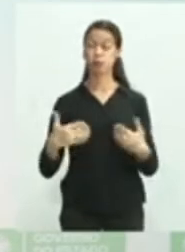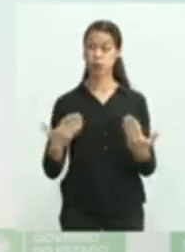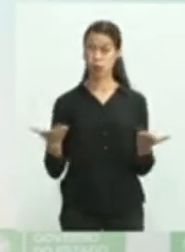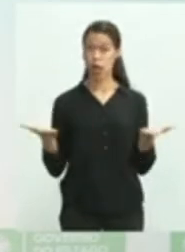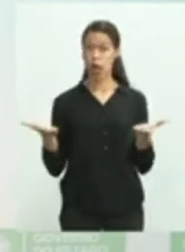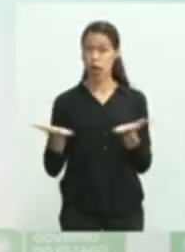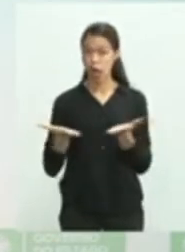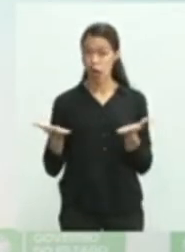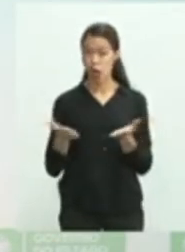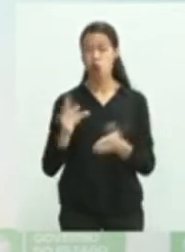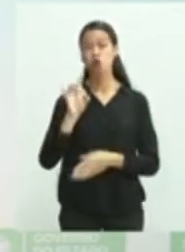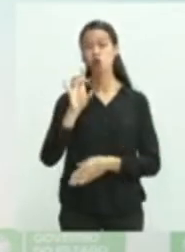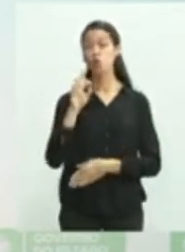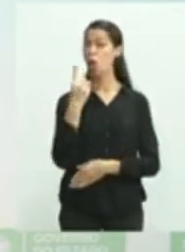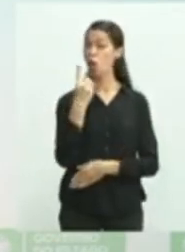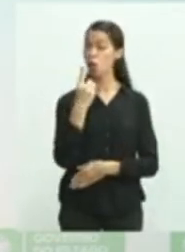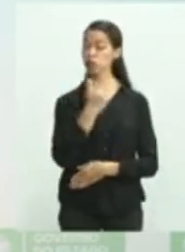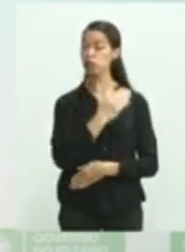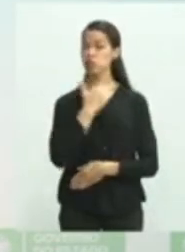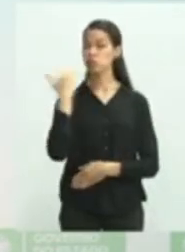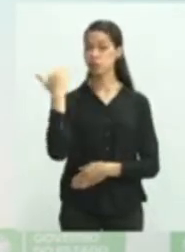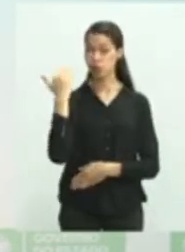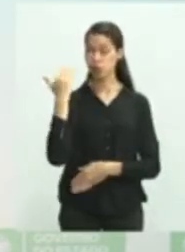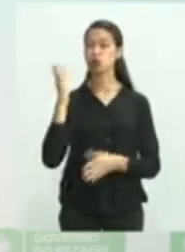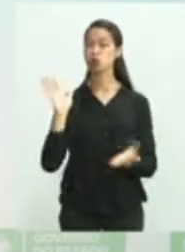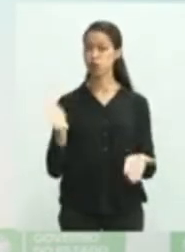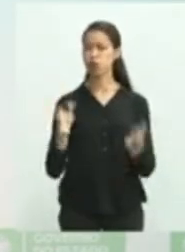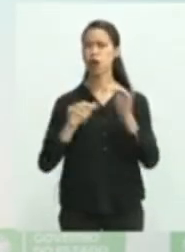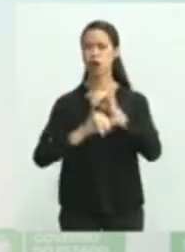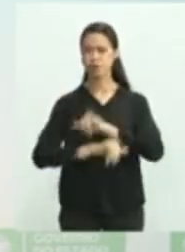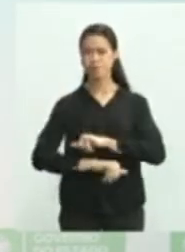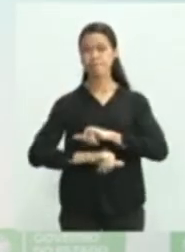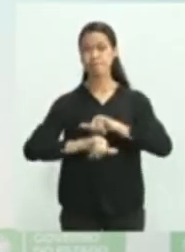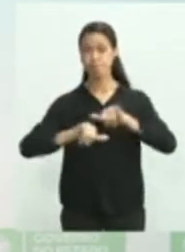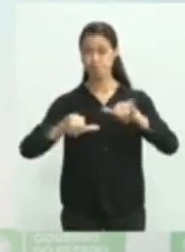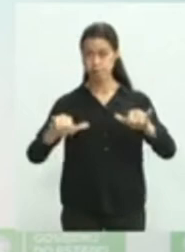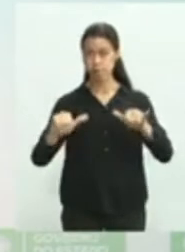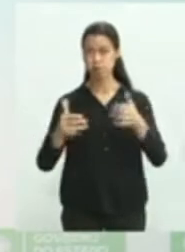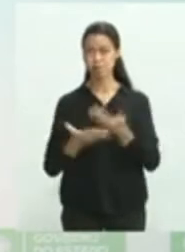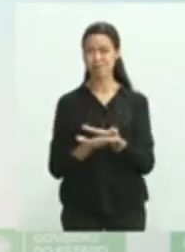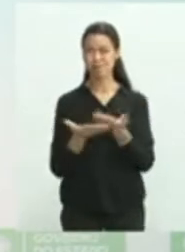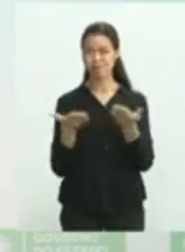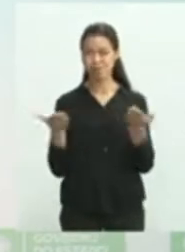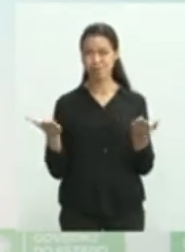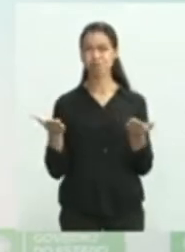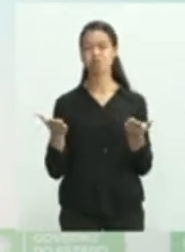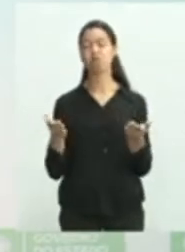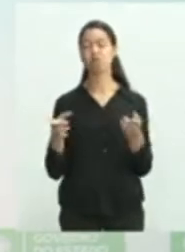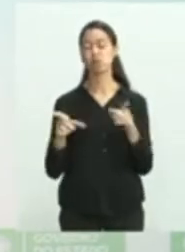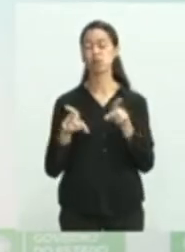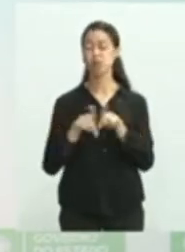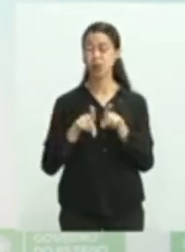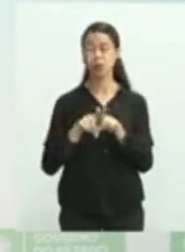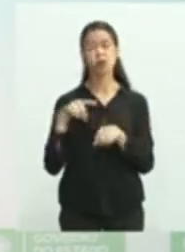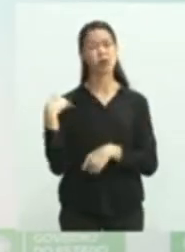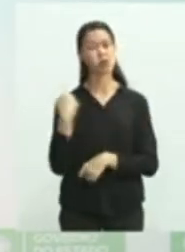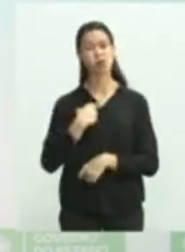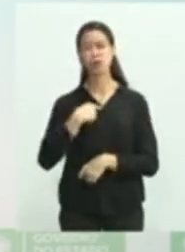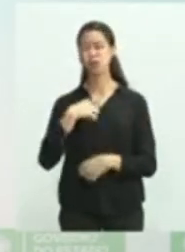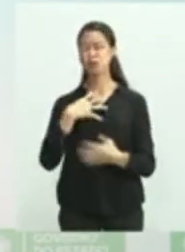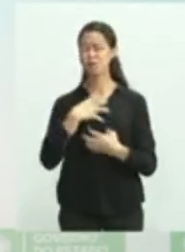temos um só óbito, que a gente lá já divulgou e já lamentamos